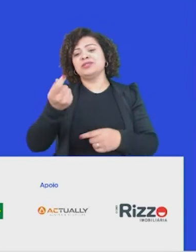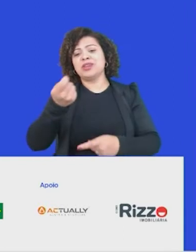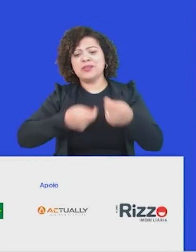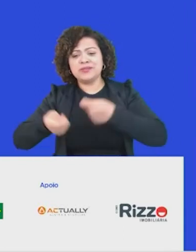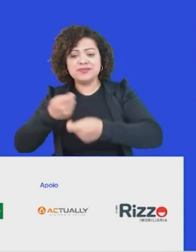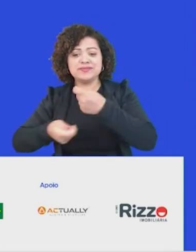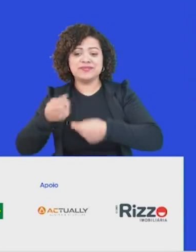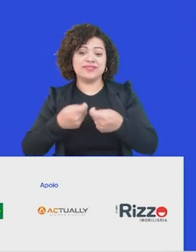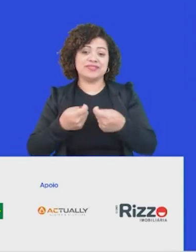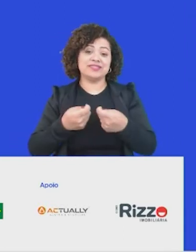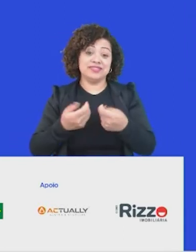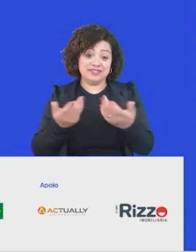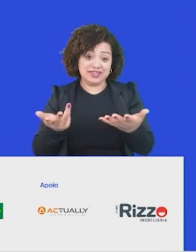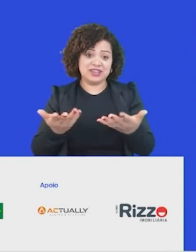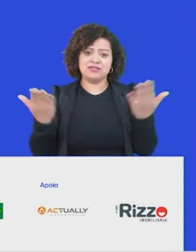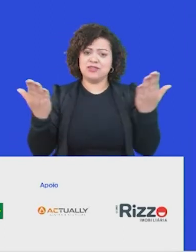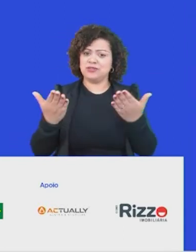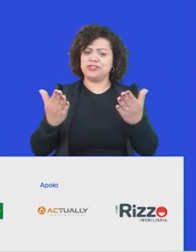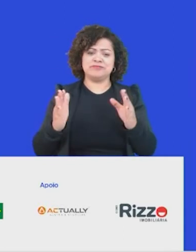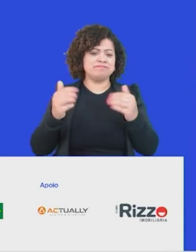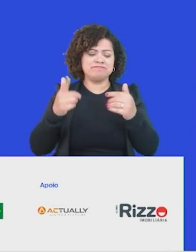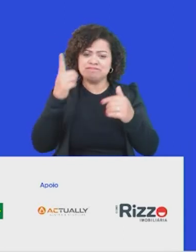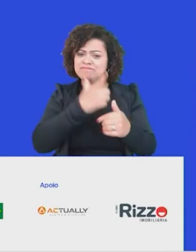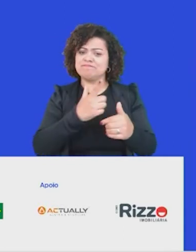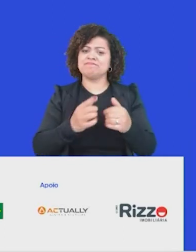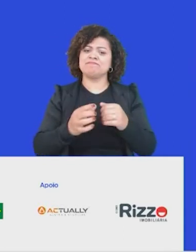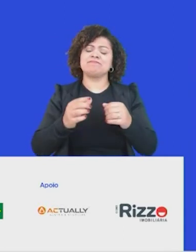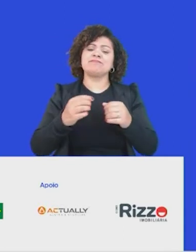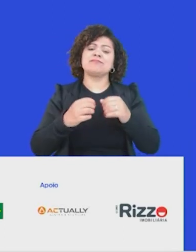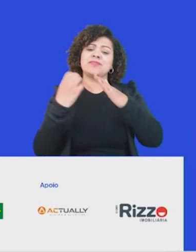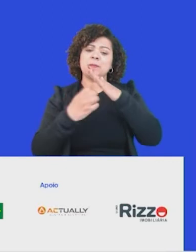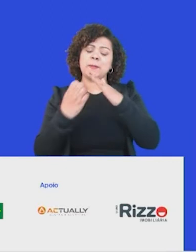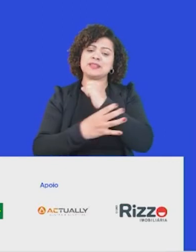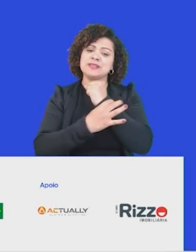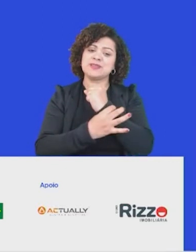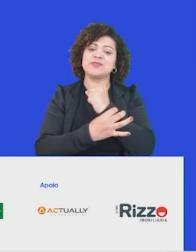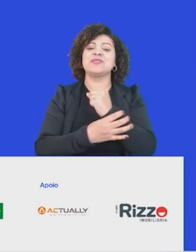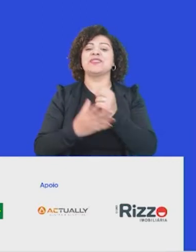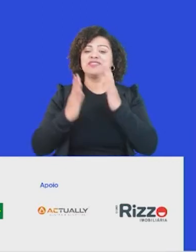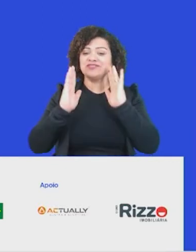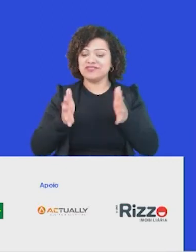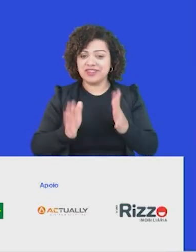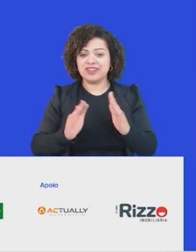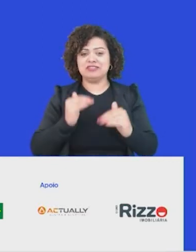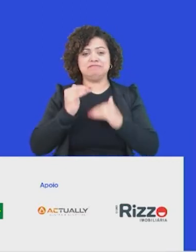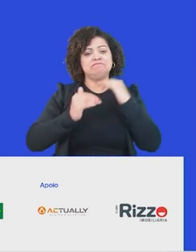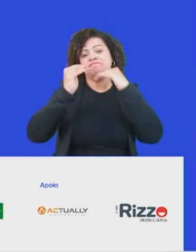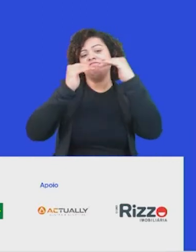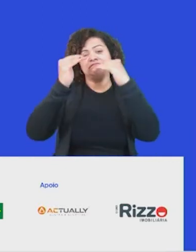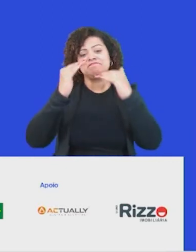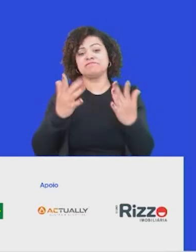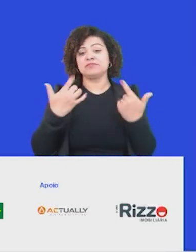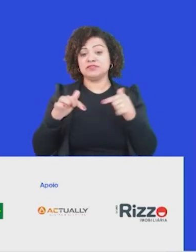atividade que hoje está muito bem estruturada e eu trouxe aqui de maneira resumida como é que a gente faz isso hoje, trabalhando em